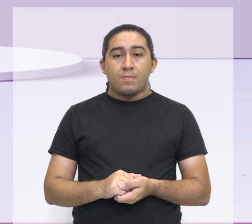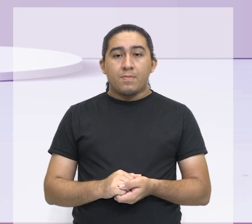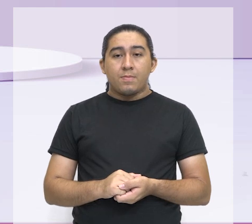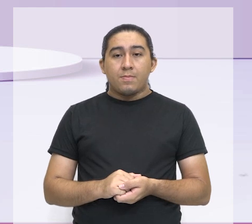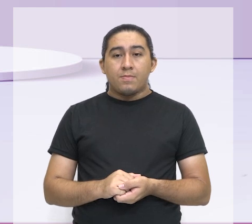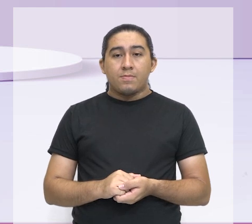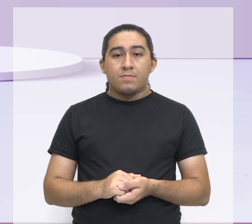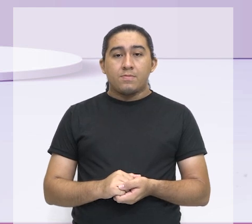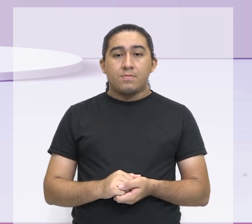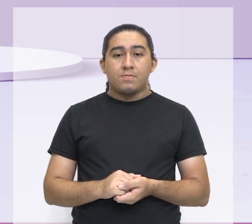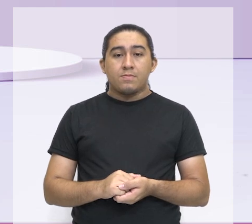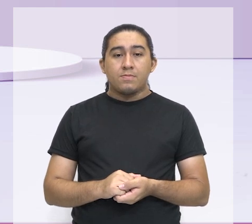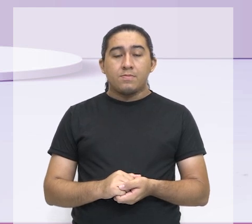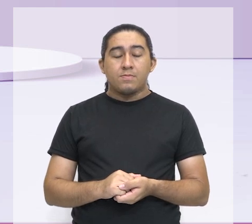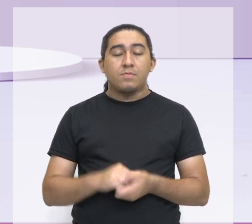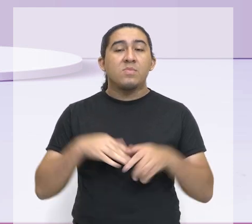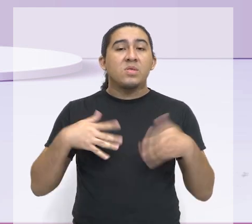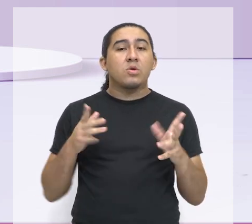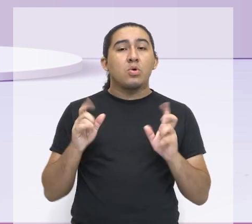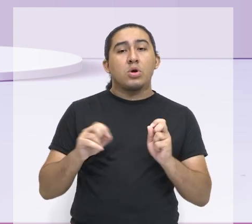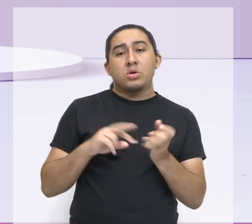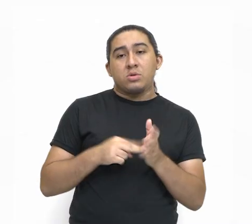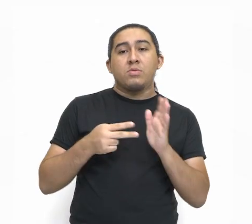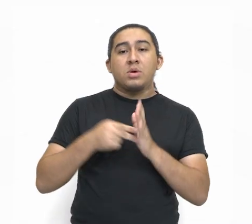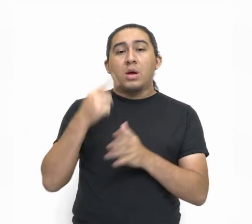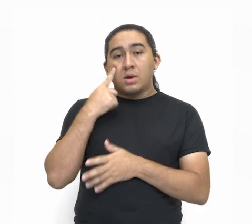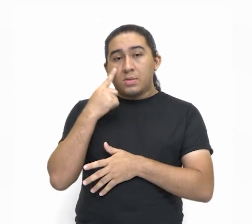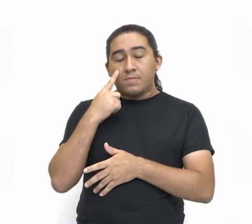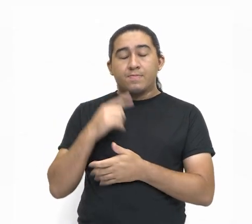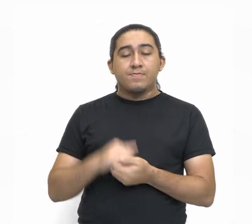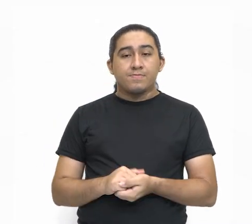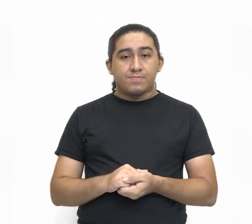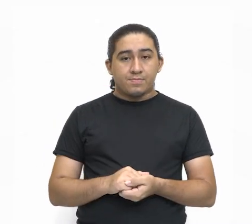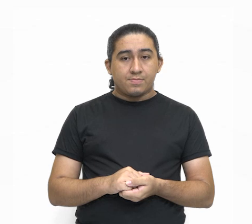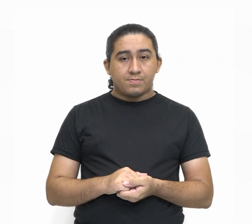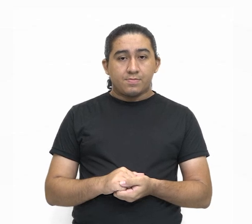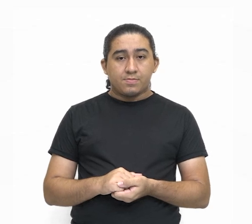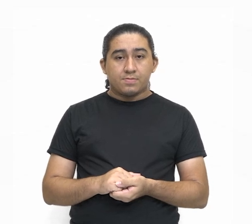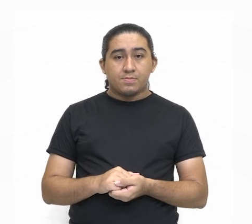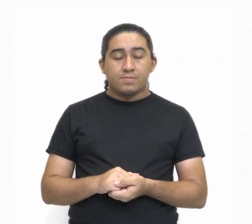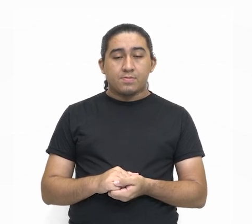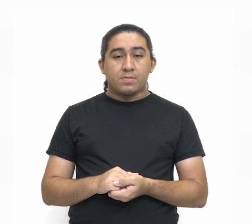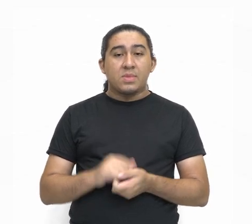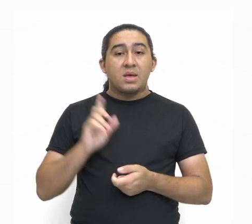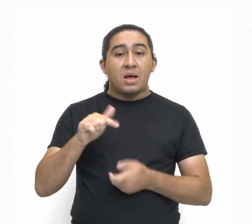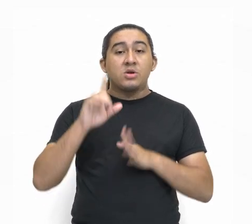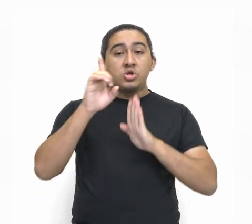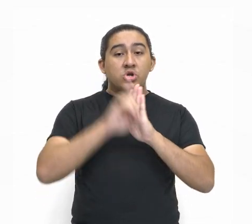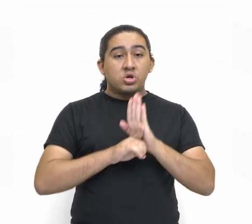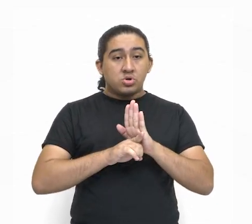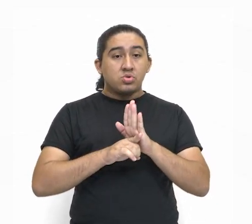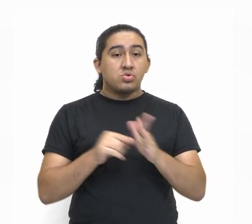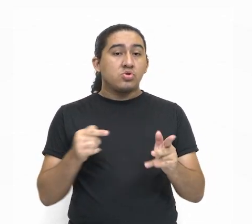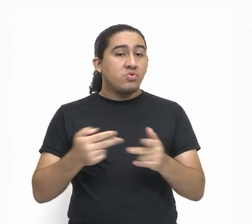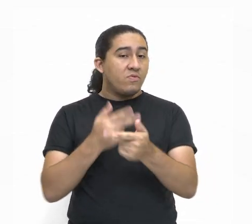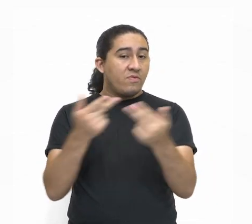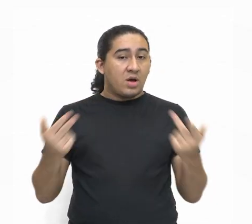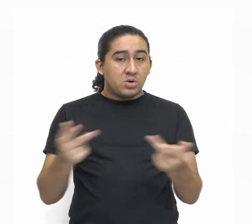Então, o que é solidariedade? O é esse direito aqui? Nós estamos falando de direitos coletivos.